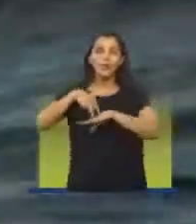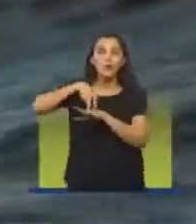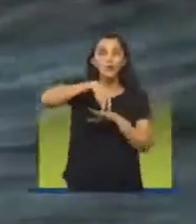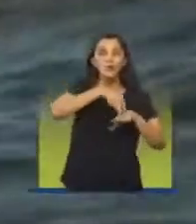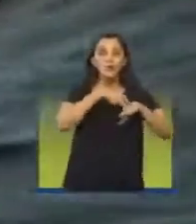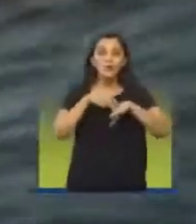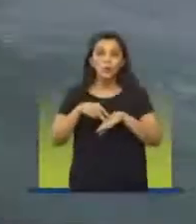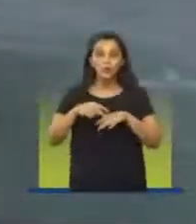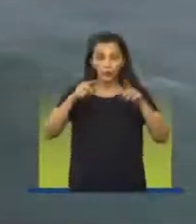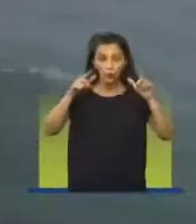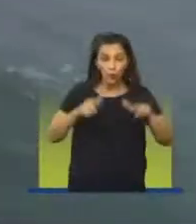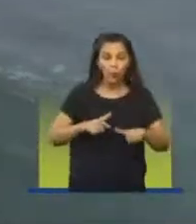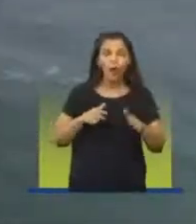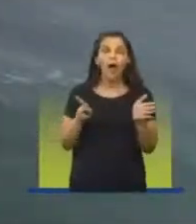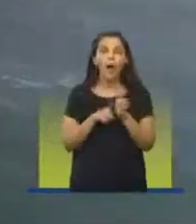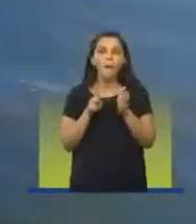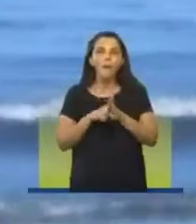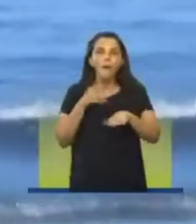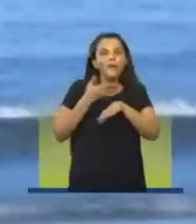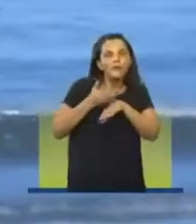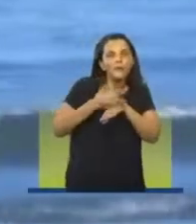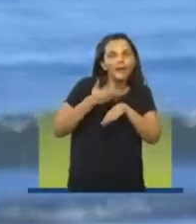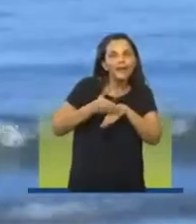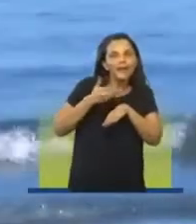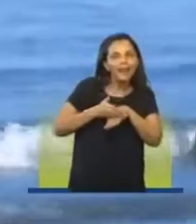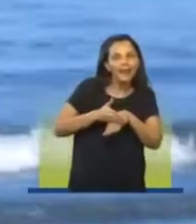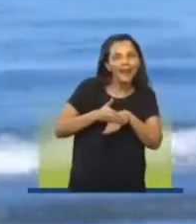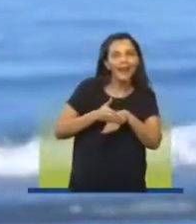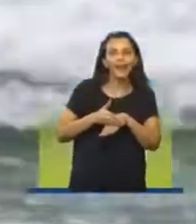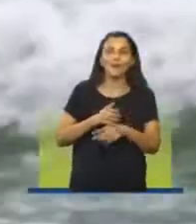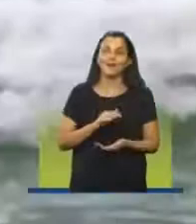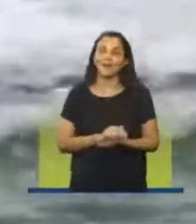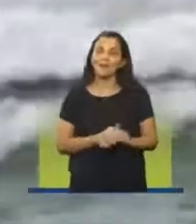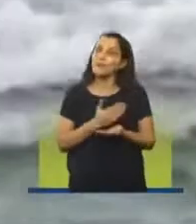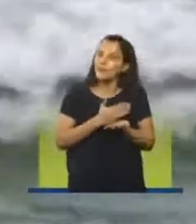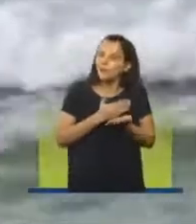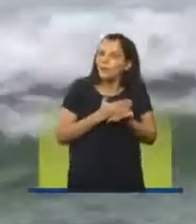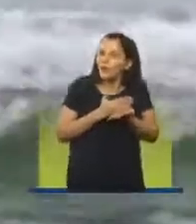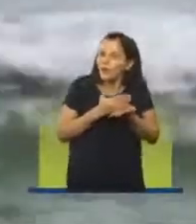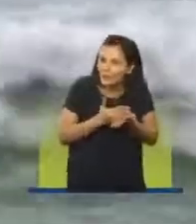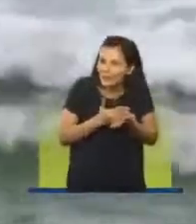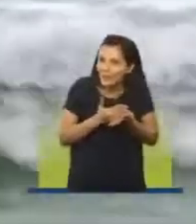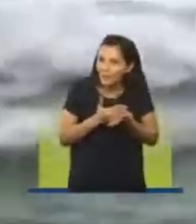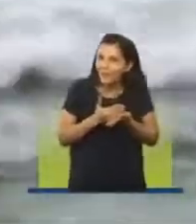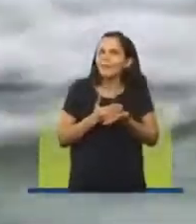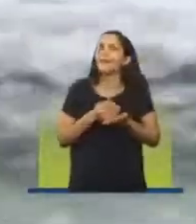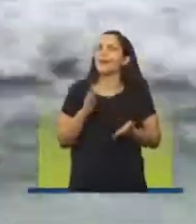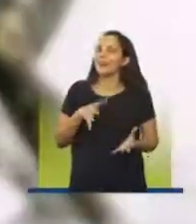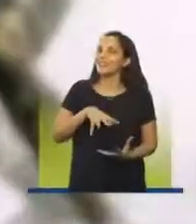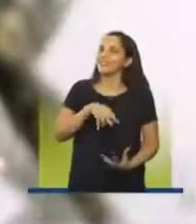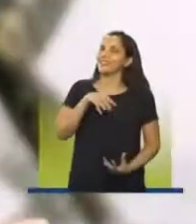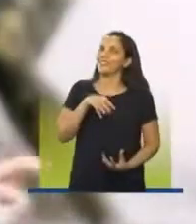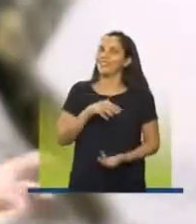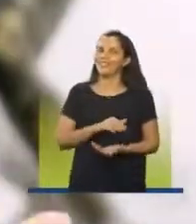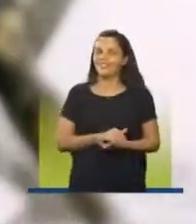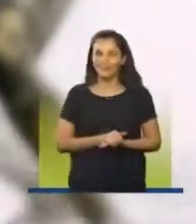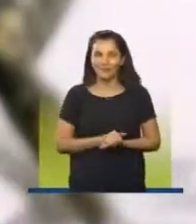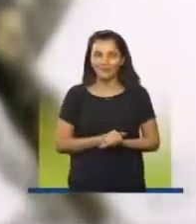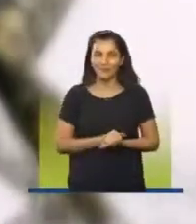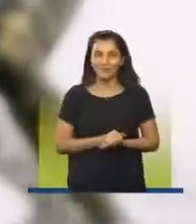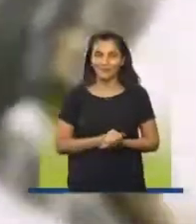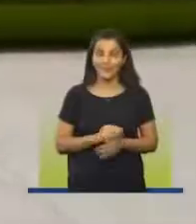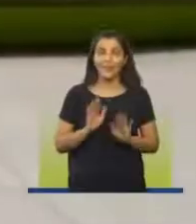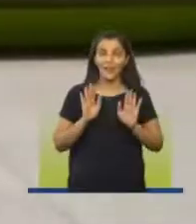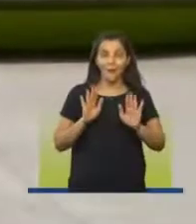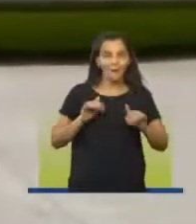treinamento de alto rendimento. Escolinhas para quem está começando e até para quem está na melhor idade. E olha mais